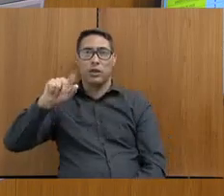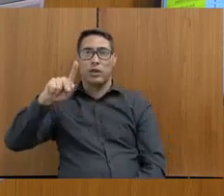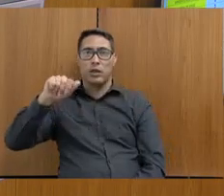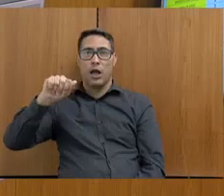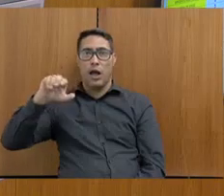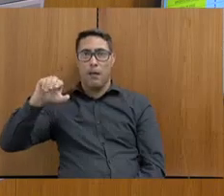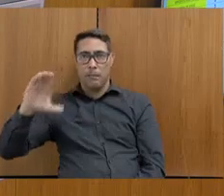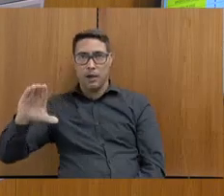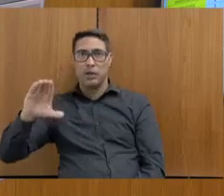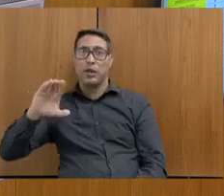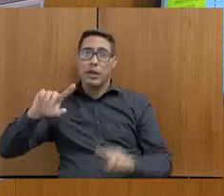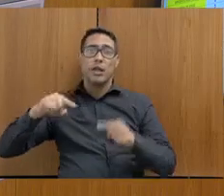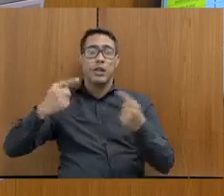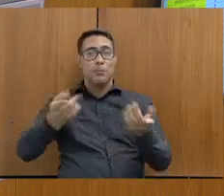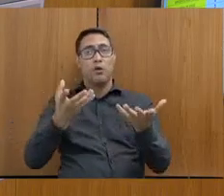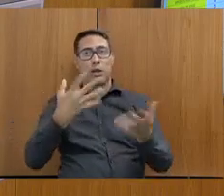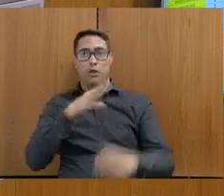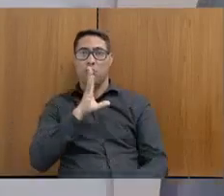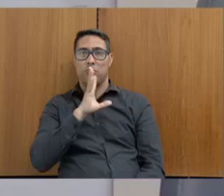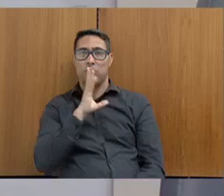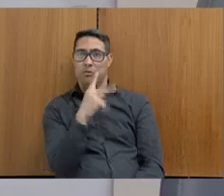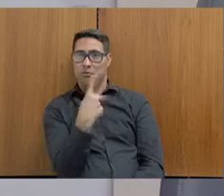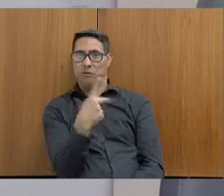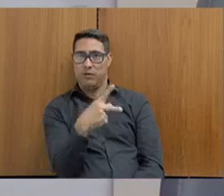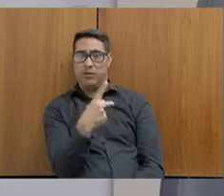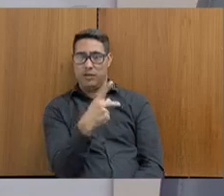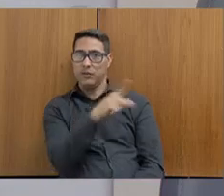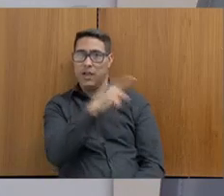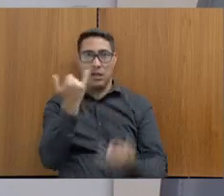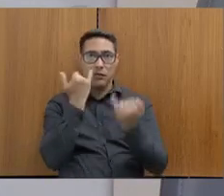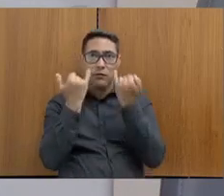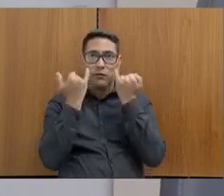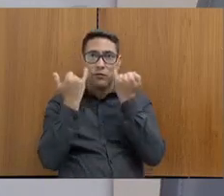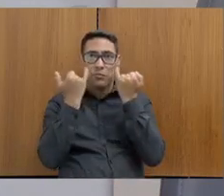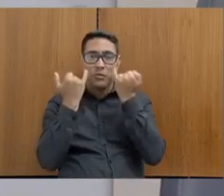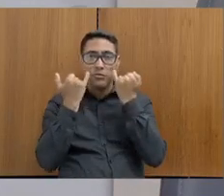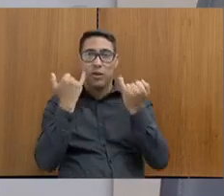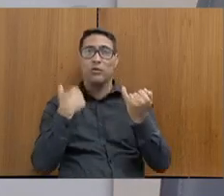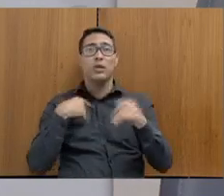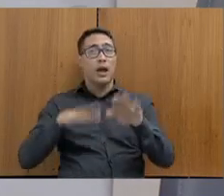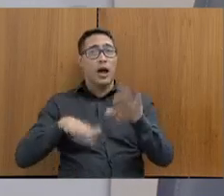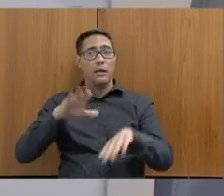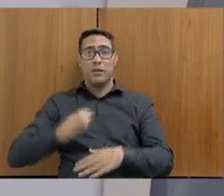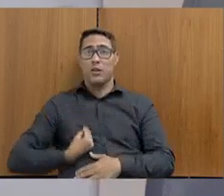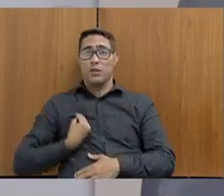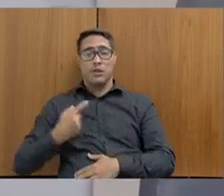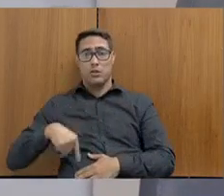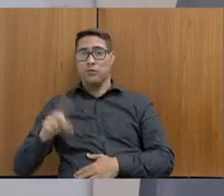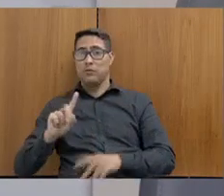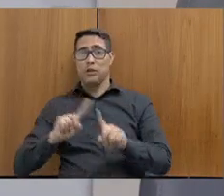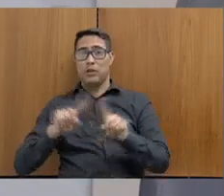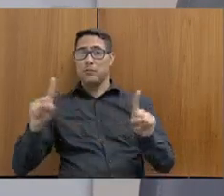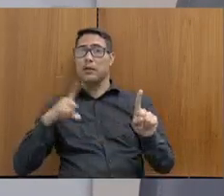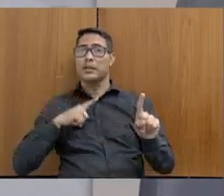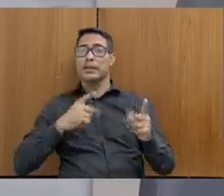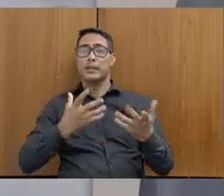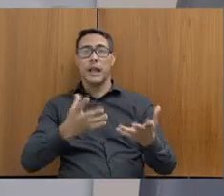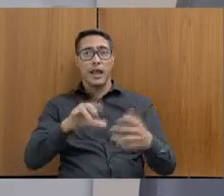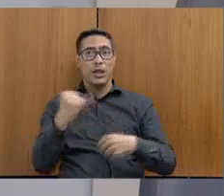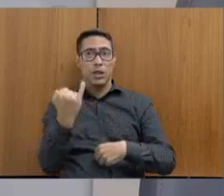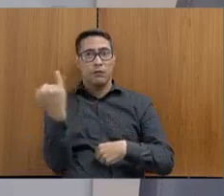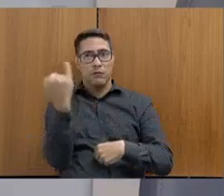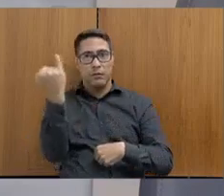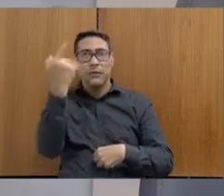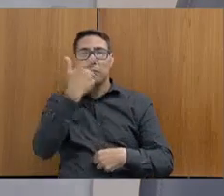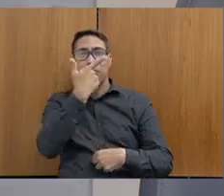Quero depois conhecê-lo. Então, gente precisa, então, equacionar aquilo que talvez não funcione, mas o fortalecimento do método da PAC, eu acho que ele é fundamental. A gente